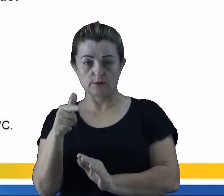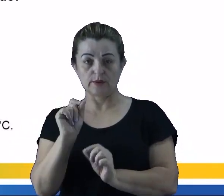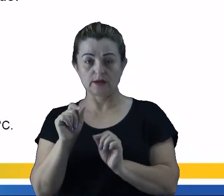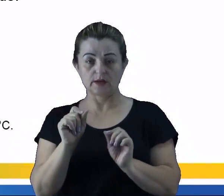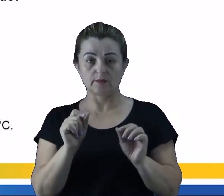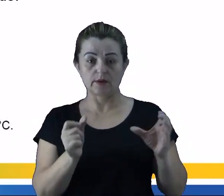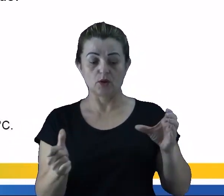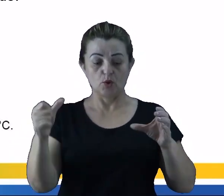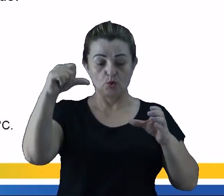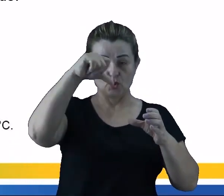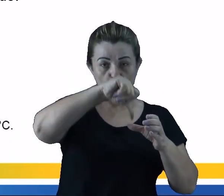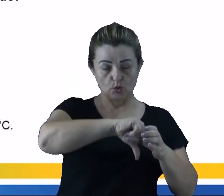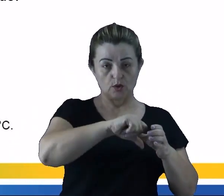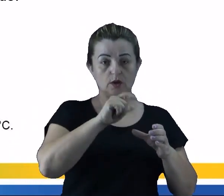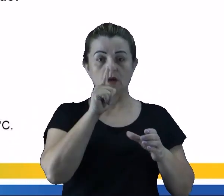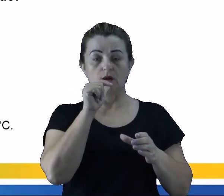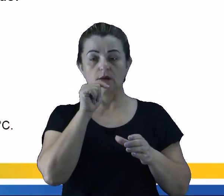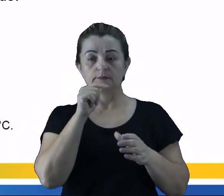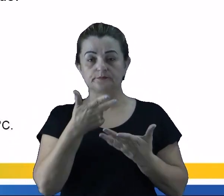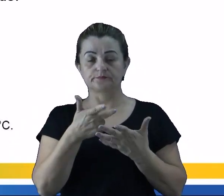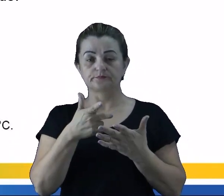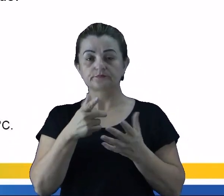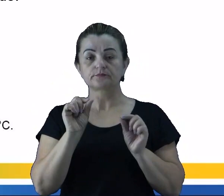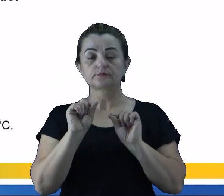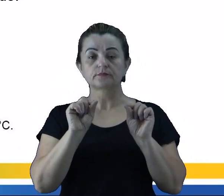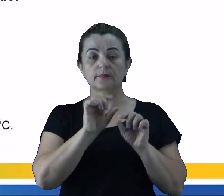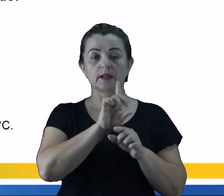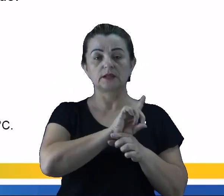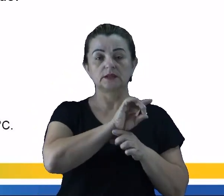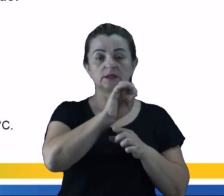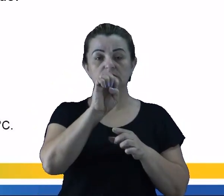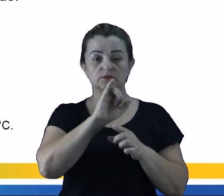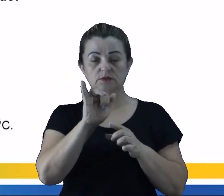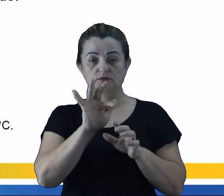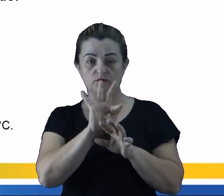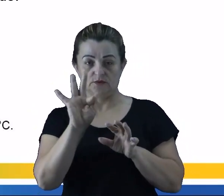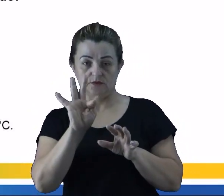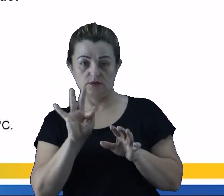recolher a água. Então, essa daqui é a destilação fracionada.